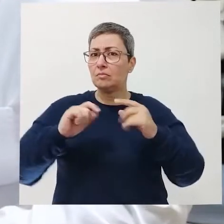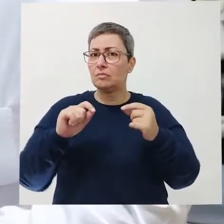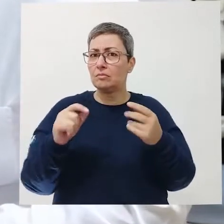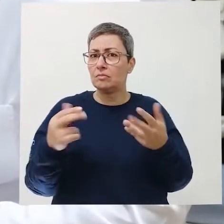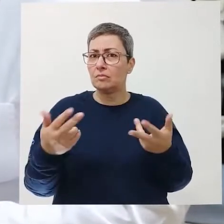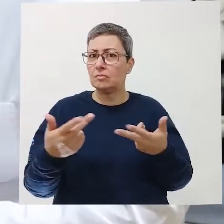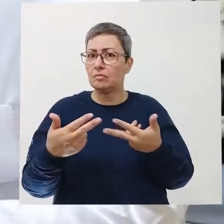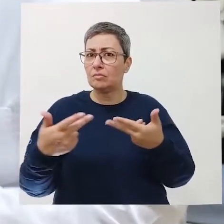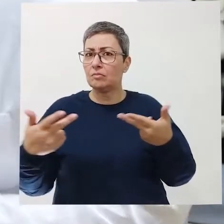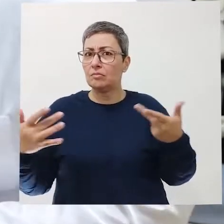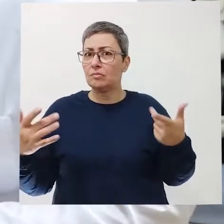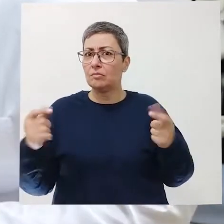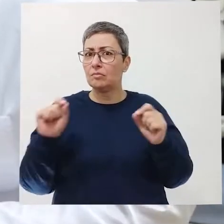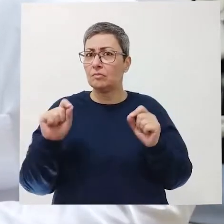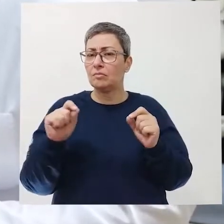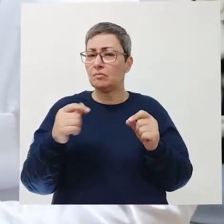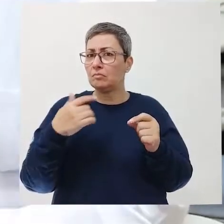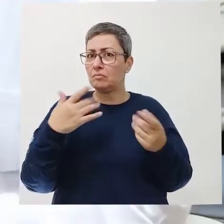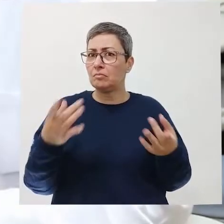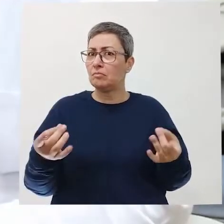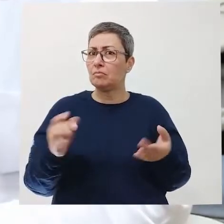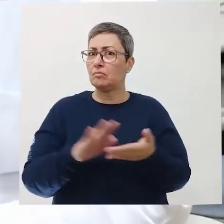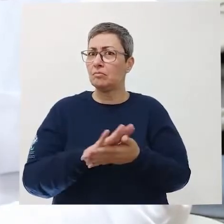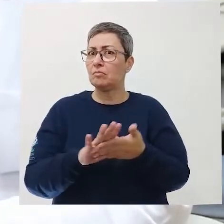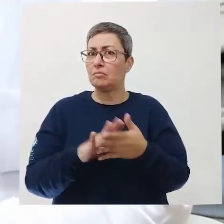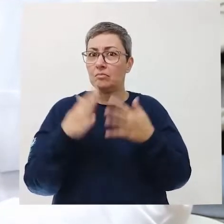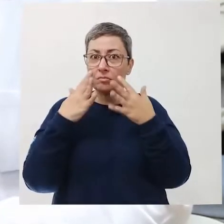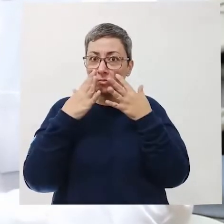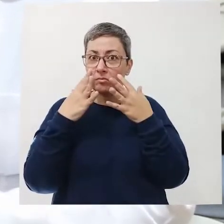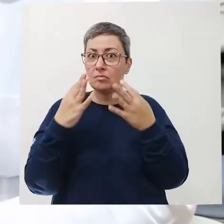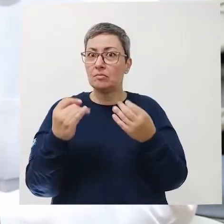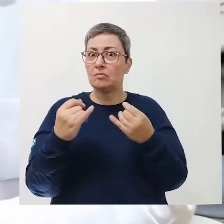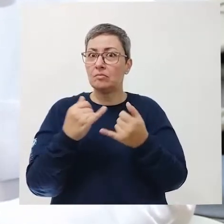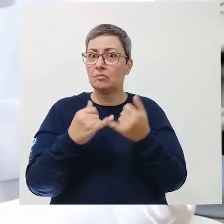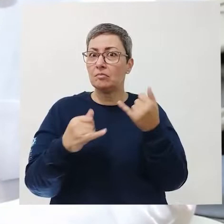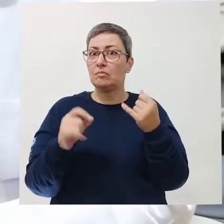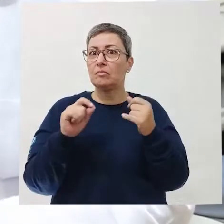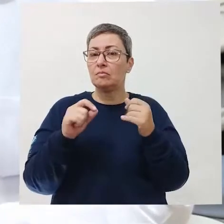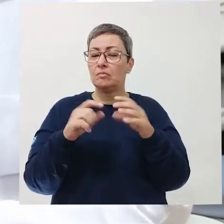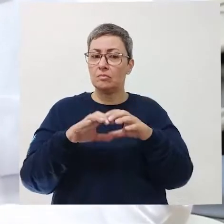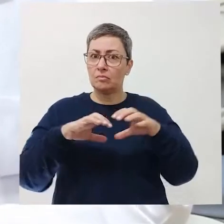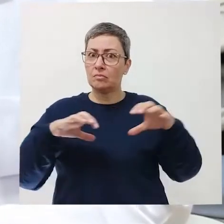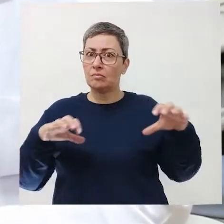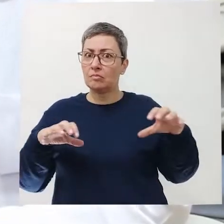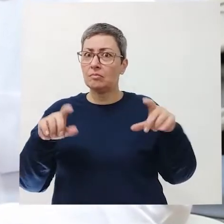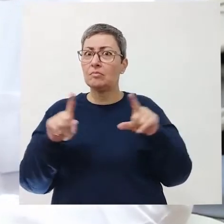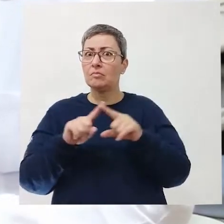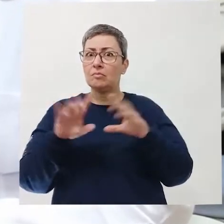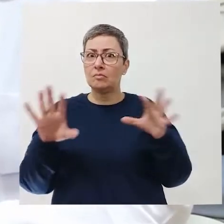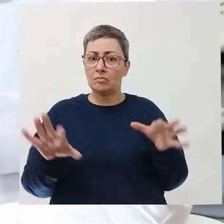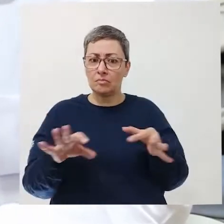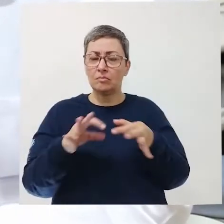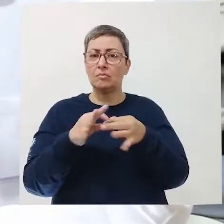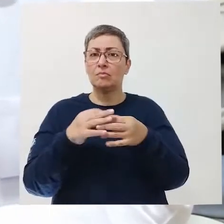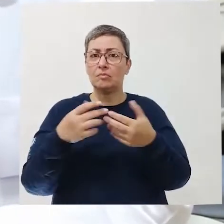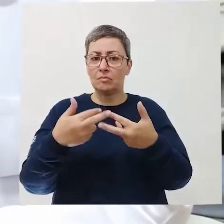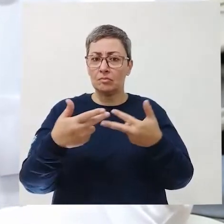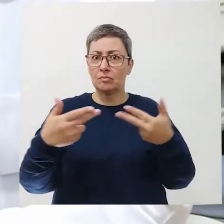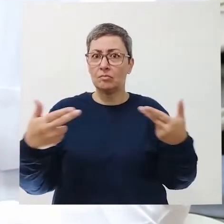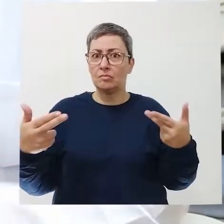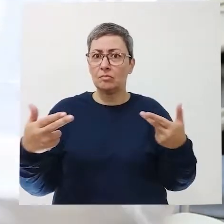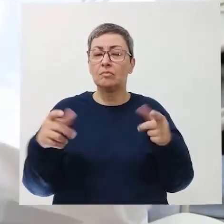recrutar menos áreas que as pessoas que não meditavam. A atenção, apesar de parecer um componente isolado, por si, ela já tem diversas